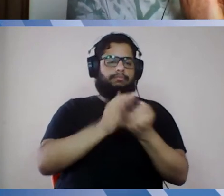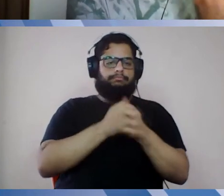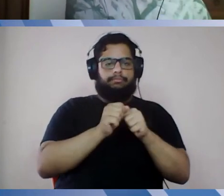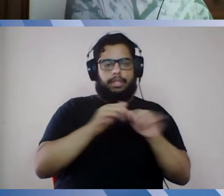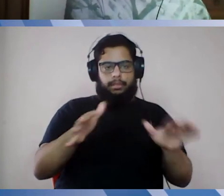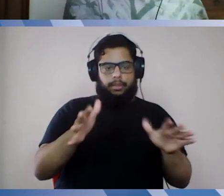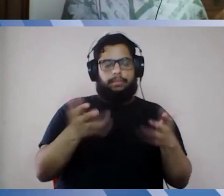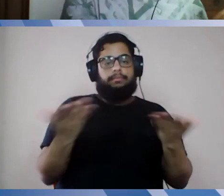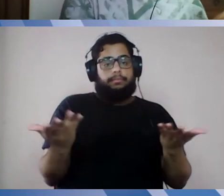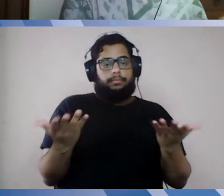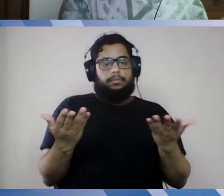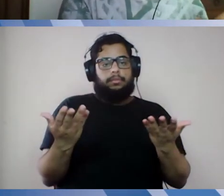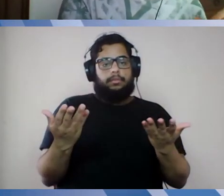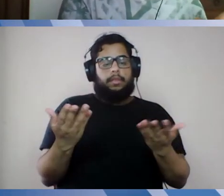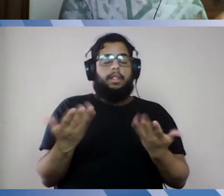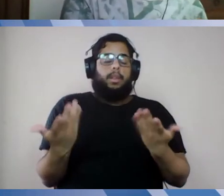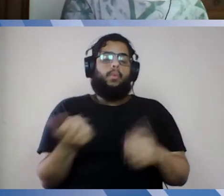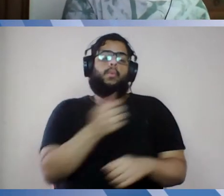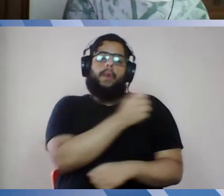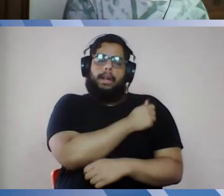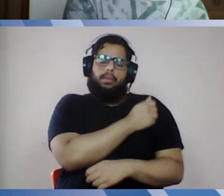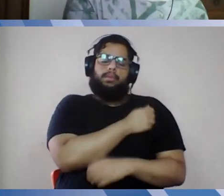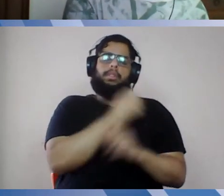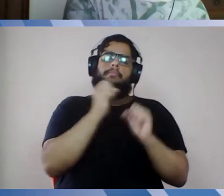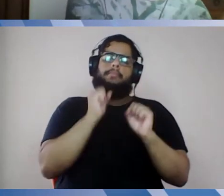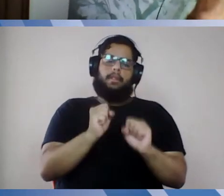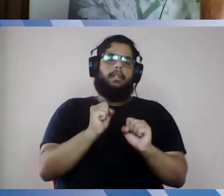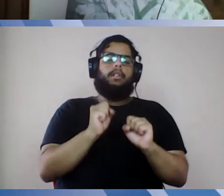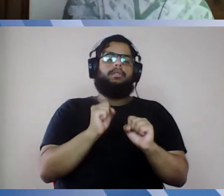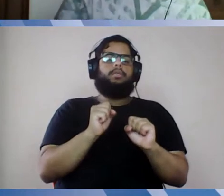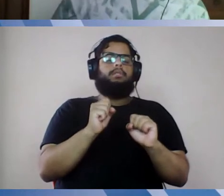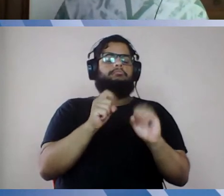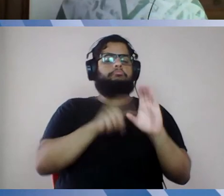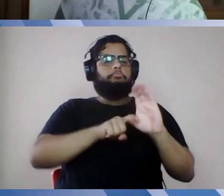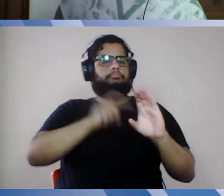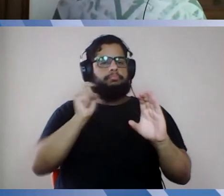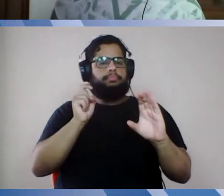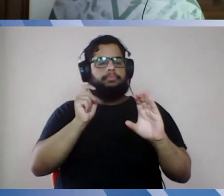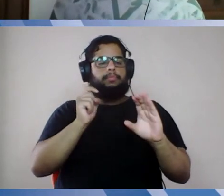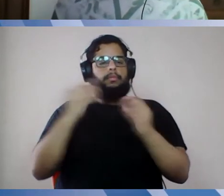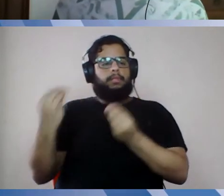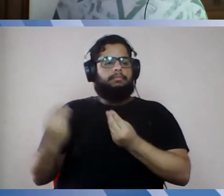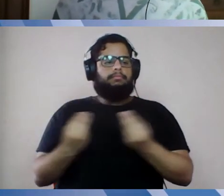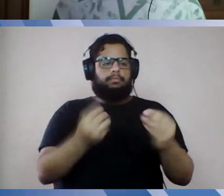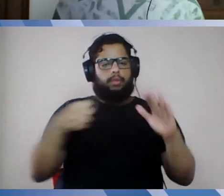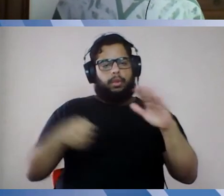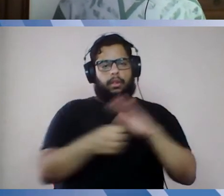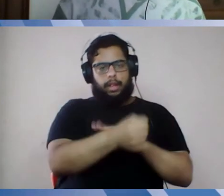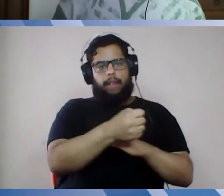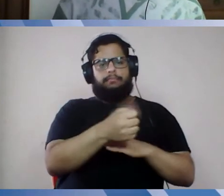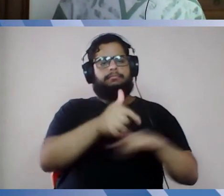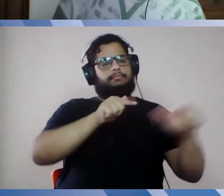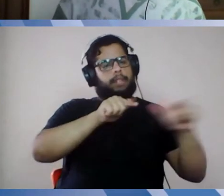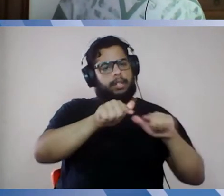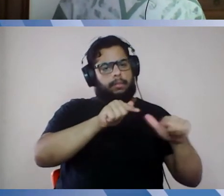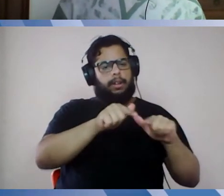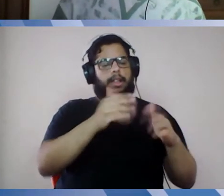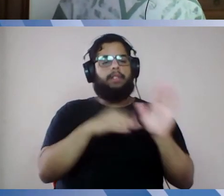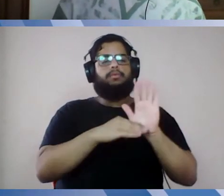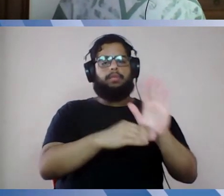os estudantes que têm condição de fazer esse trabalho prático em campo, trabalhando e ajudando o combate